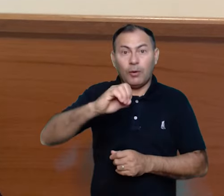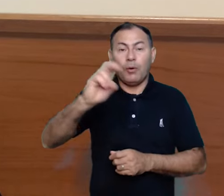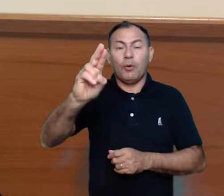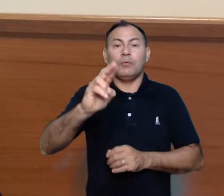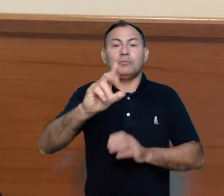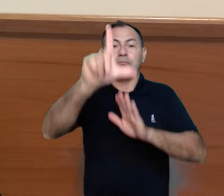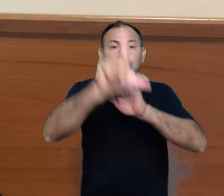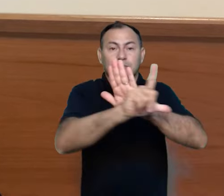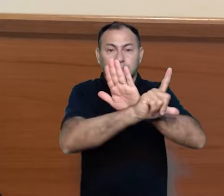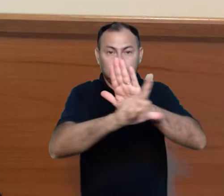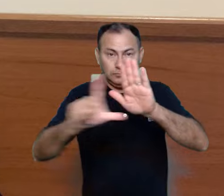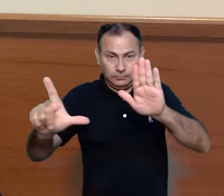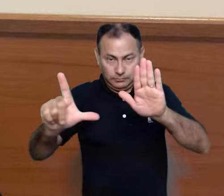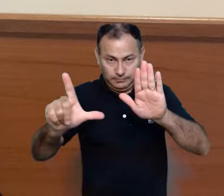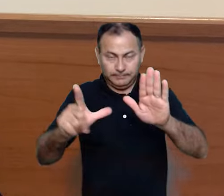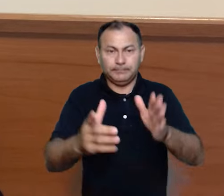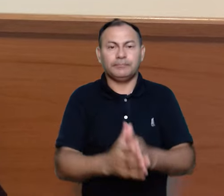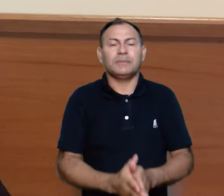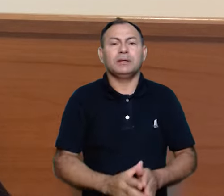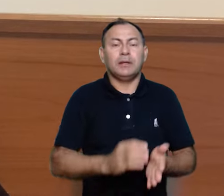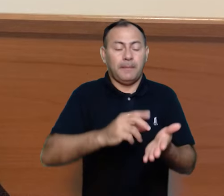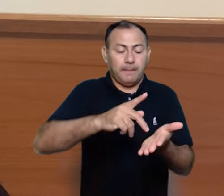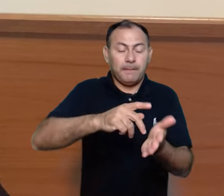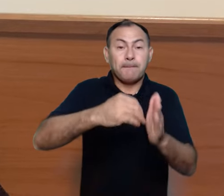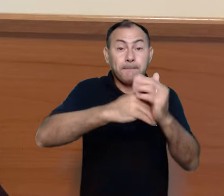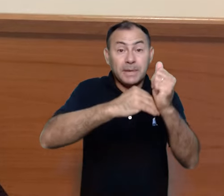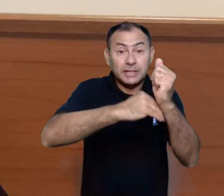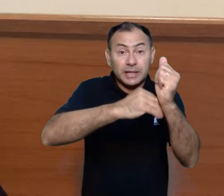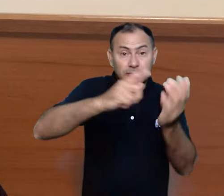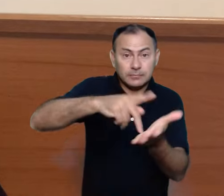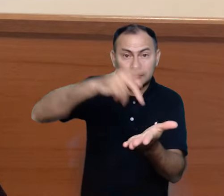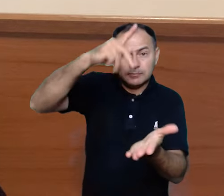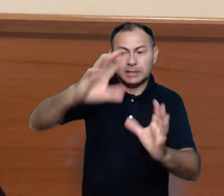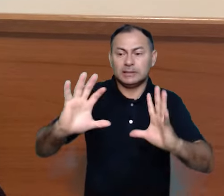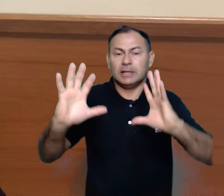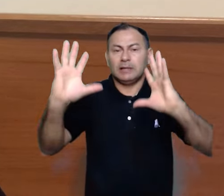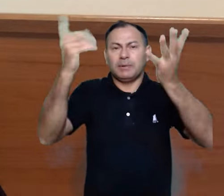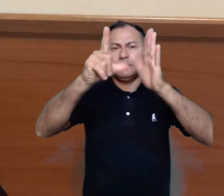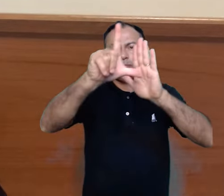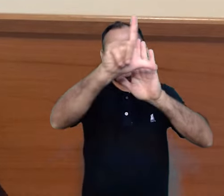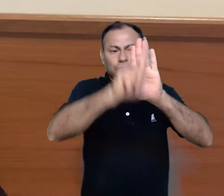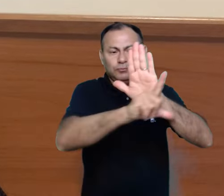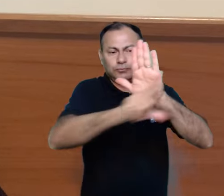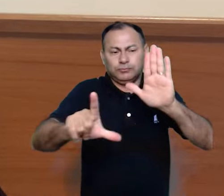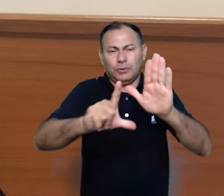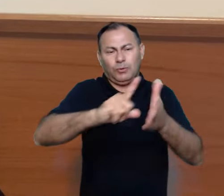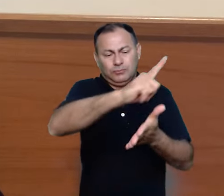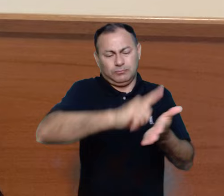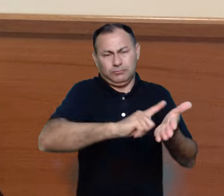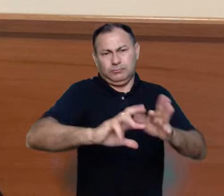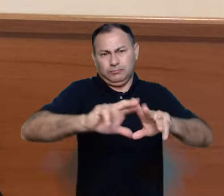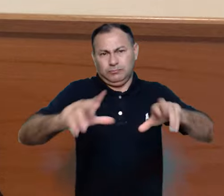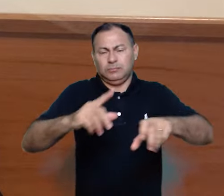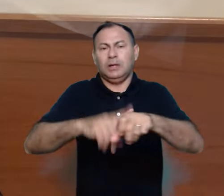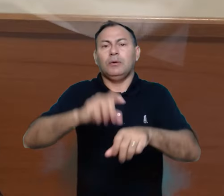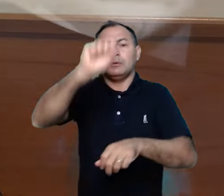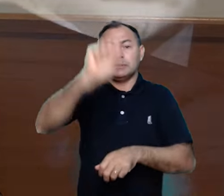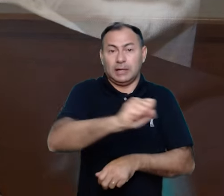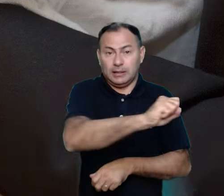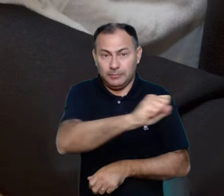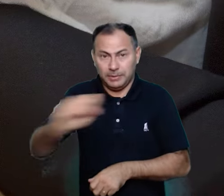liturgia. Esse mistério pascal é celebrado na liturgia em diversas modalidades. Nos